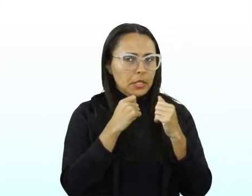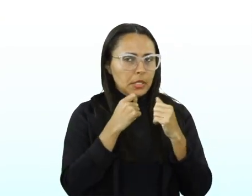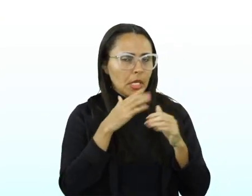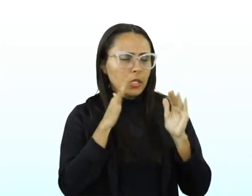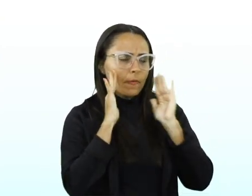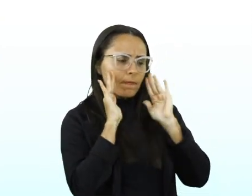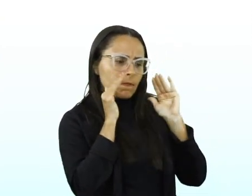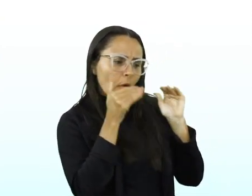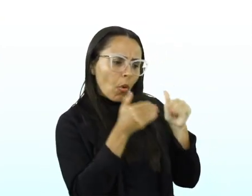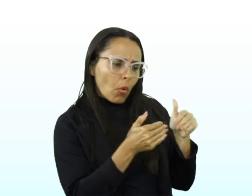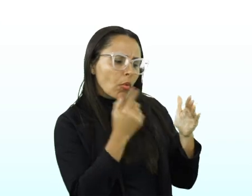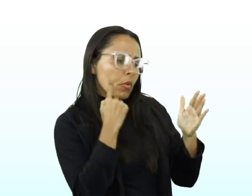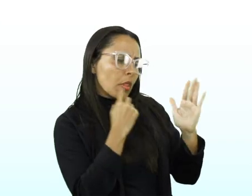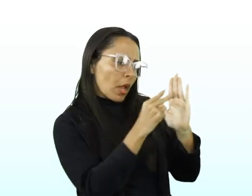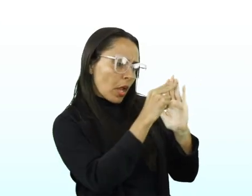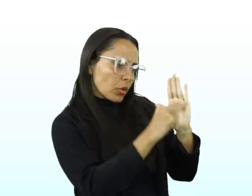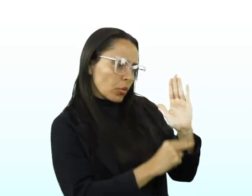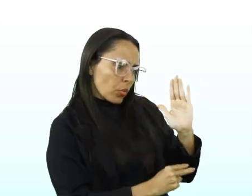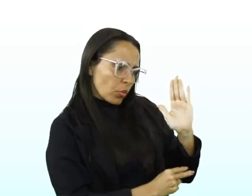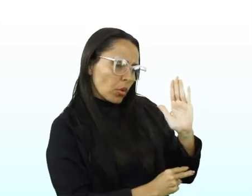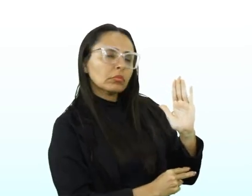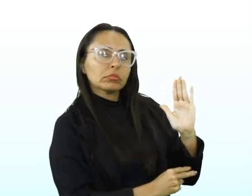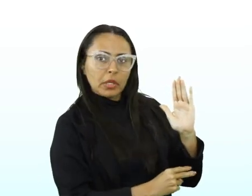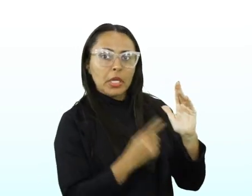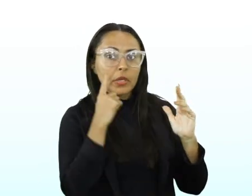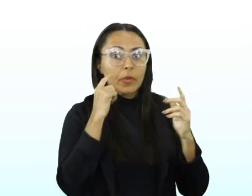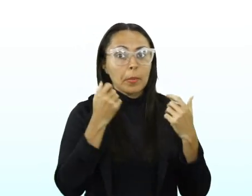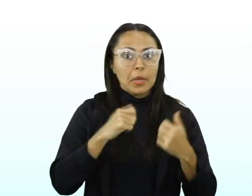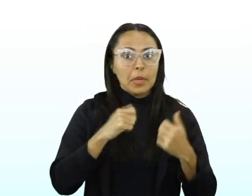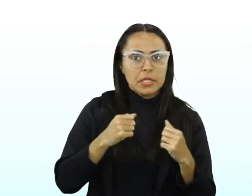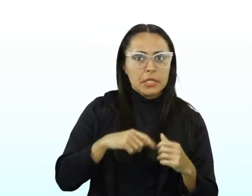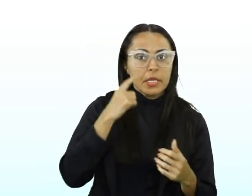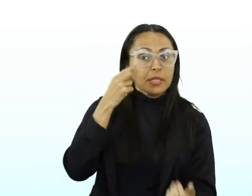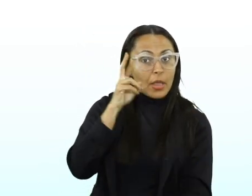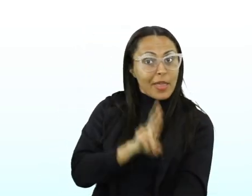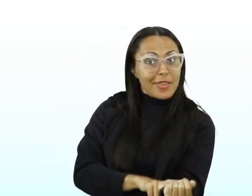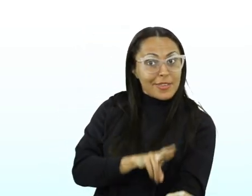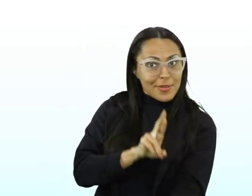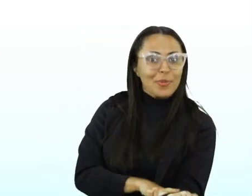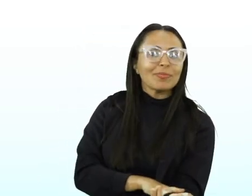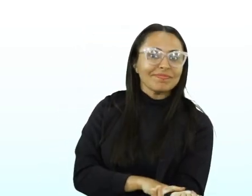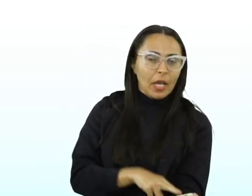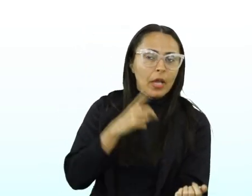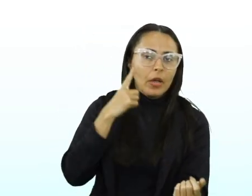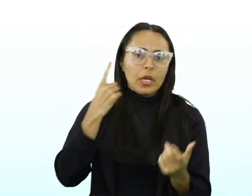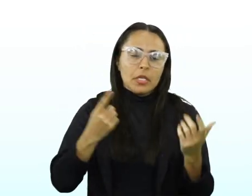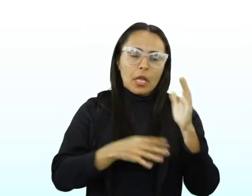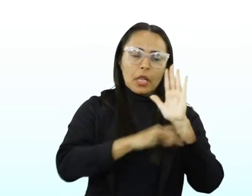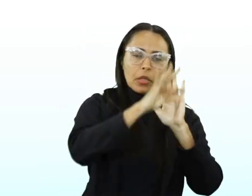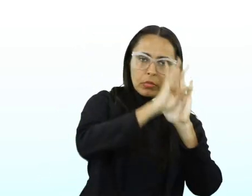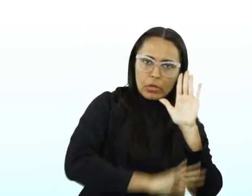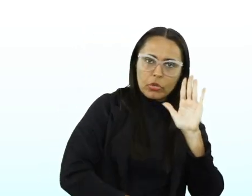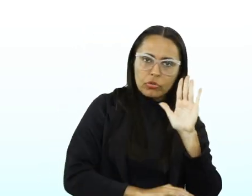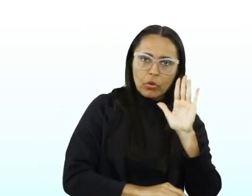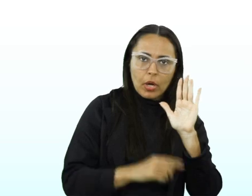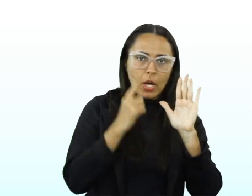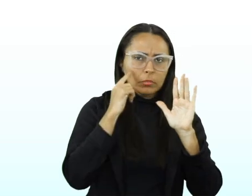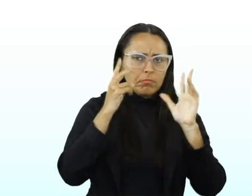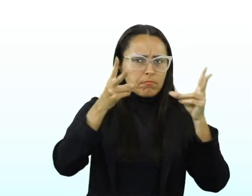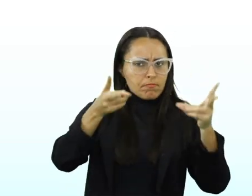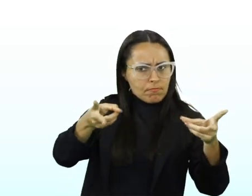leitura, muita atenção e você tem que ter ritmo de leitura. Fazer a leitura do texto, já capta